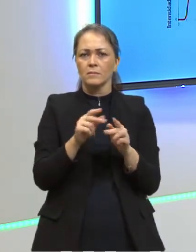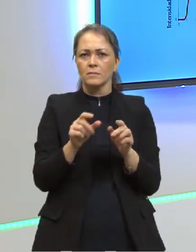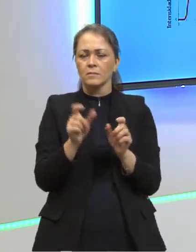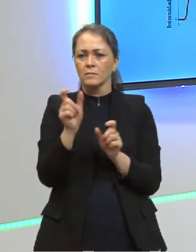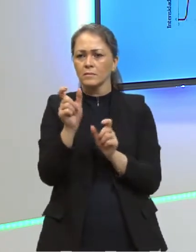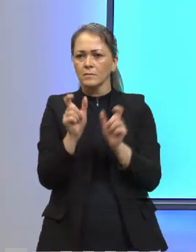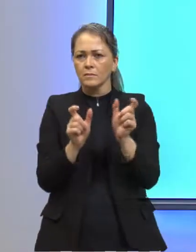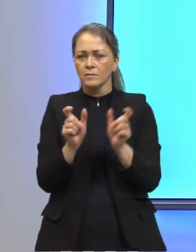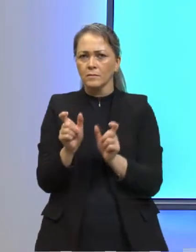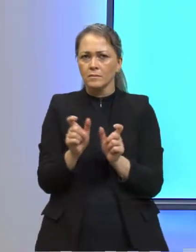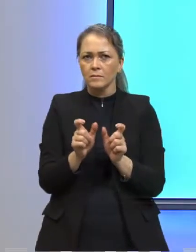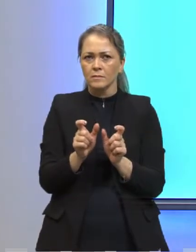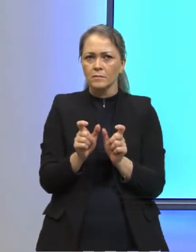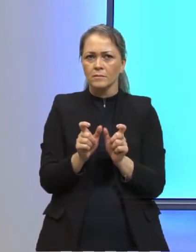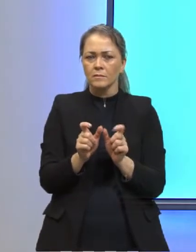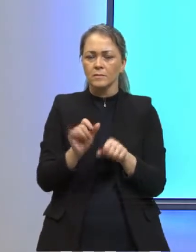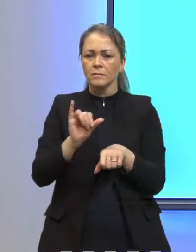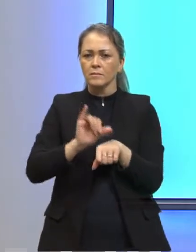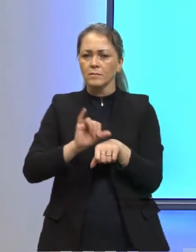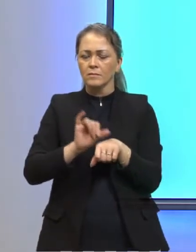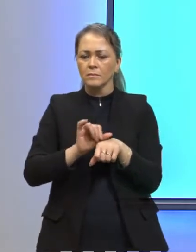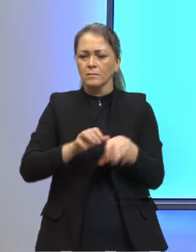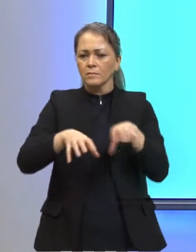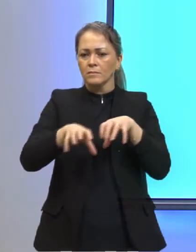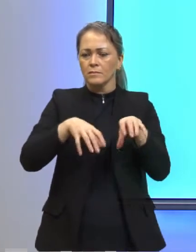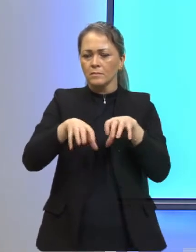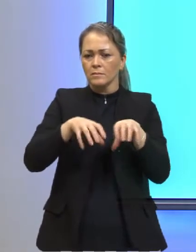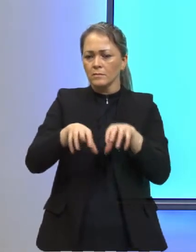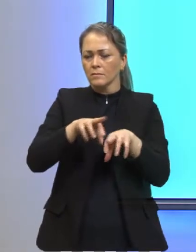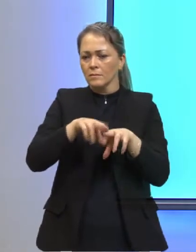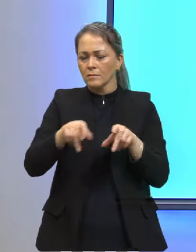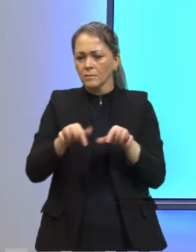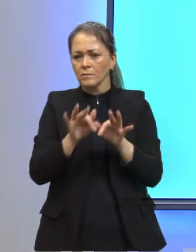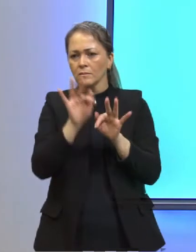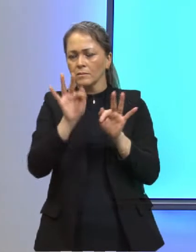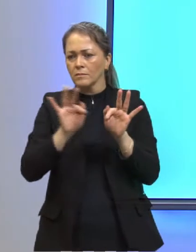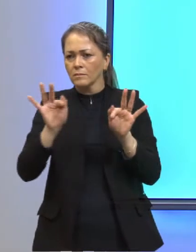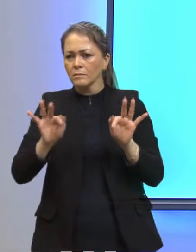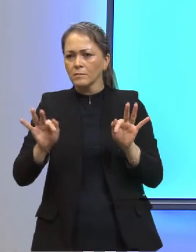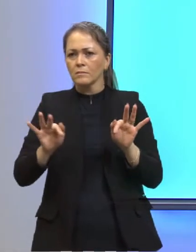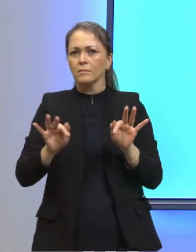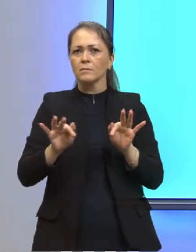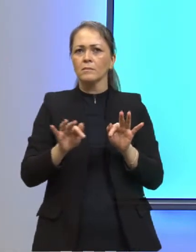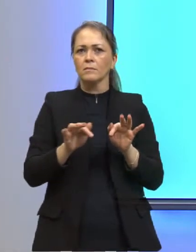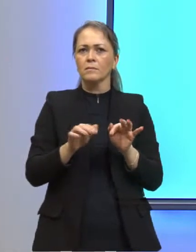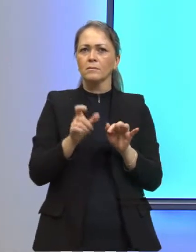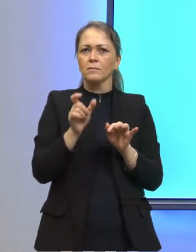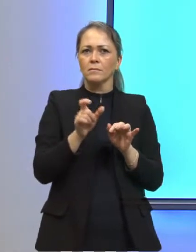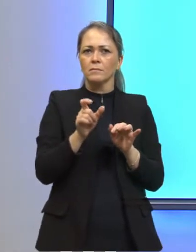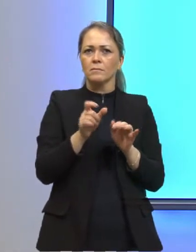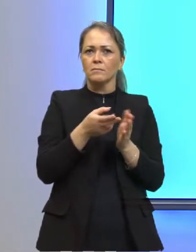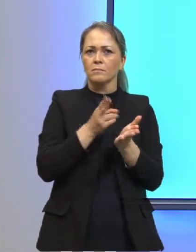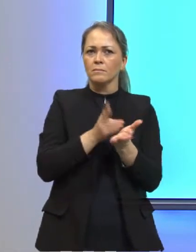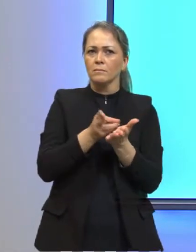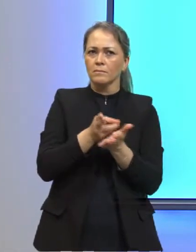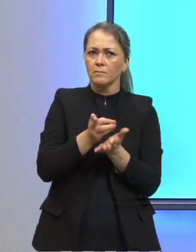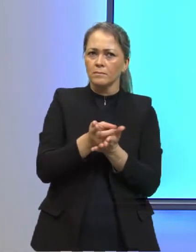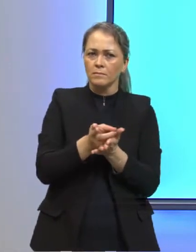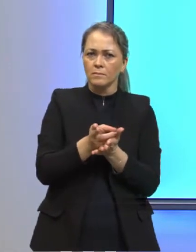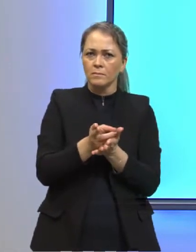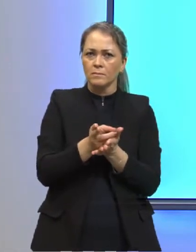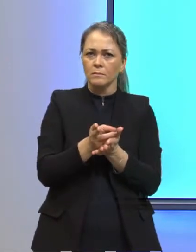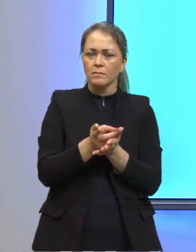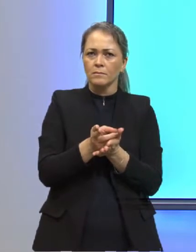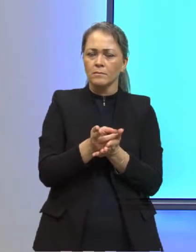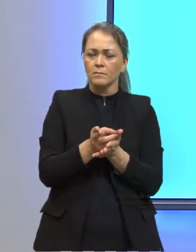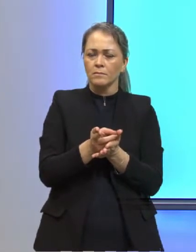constituintes de um corpo podem vibrar com diferente frequência o seu espectro é contínuo. Então,